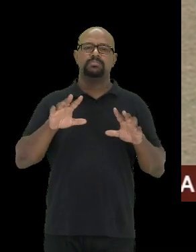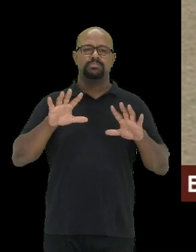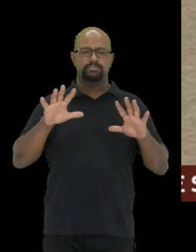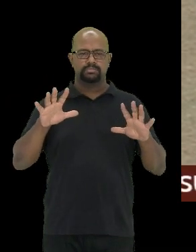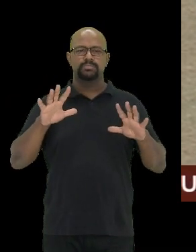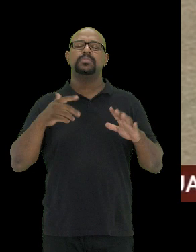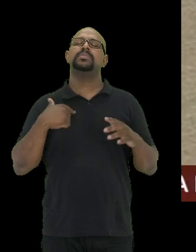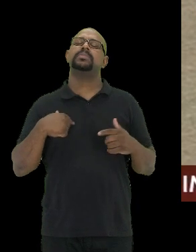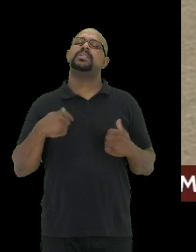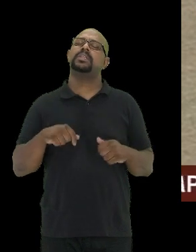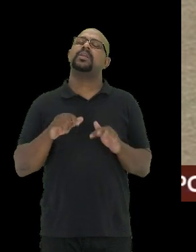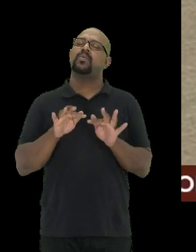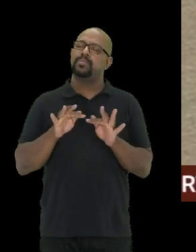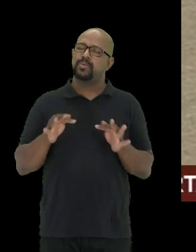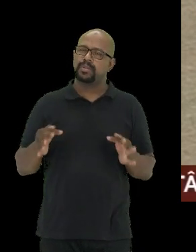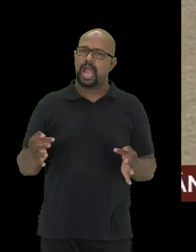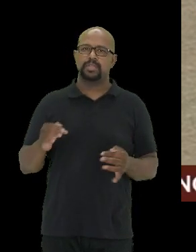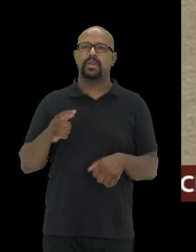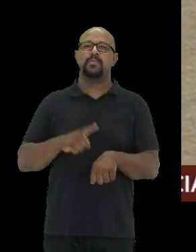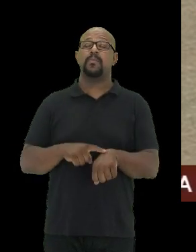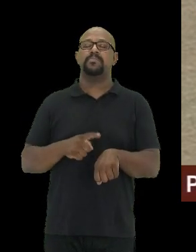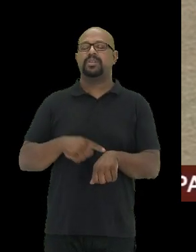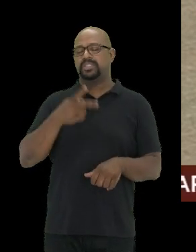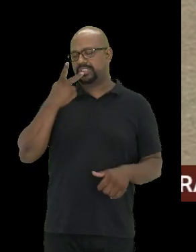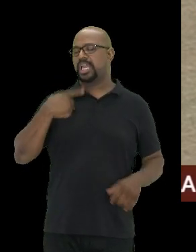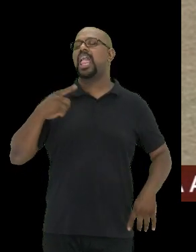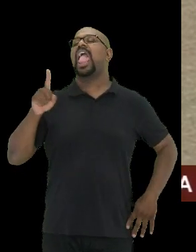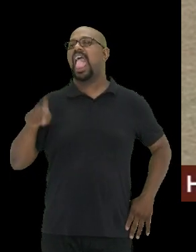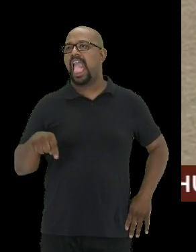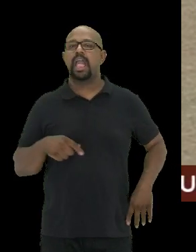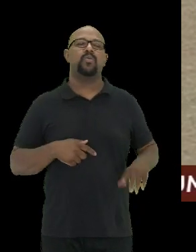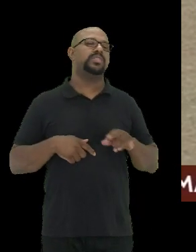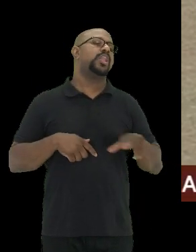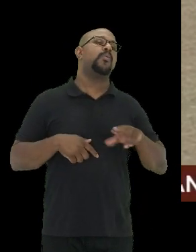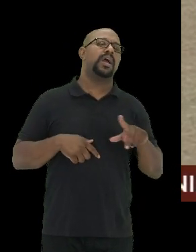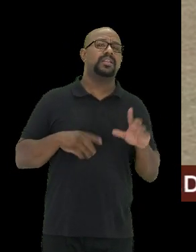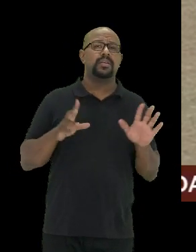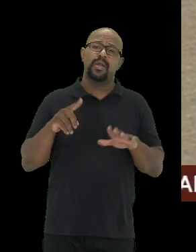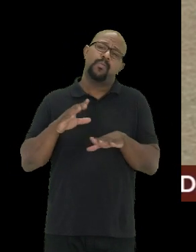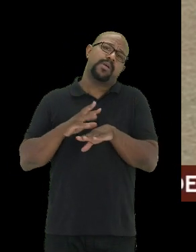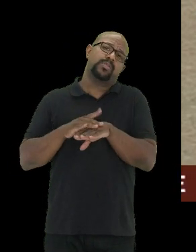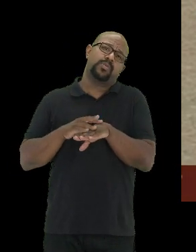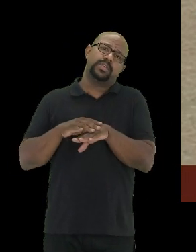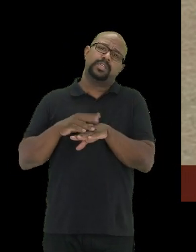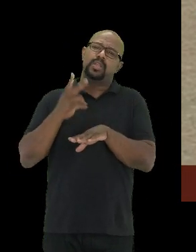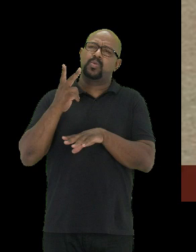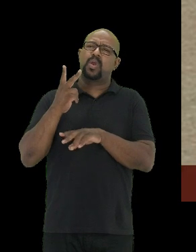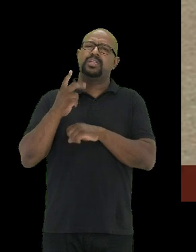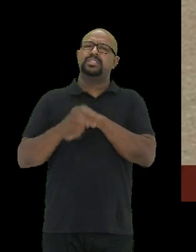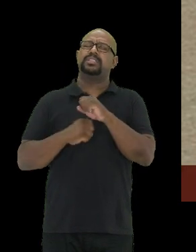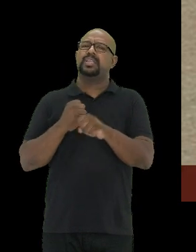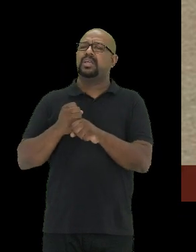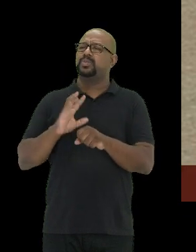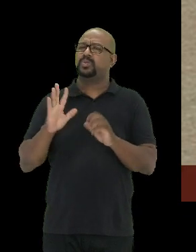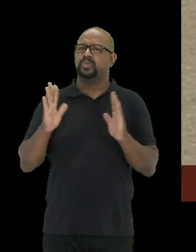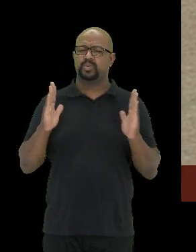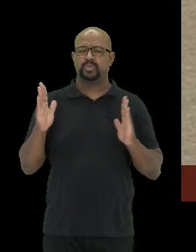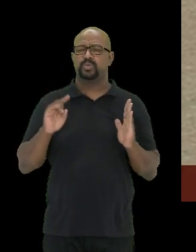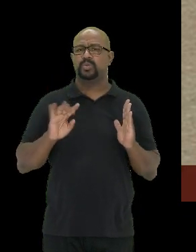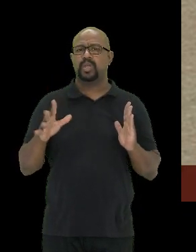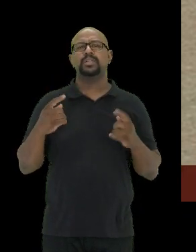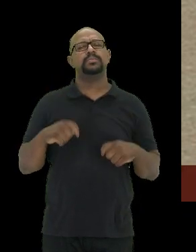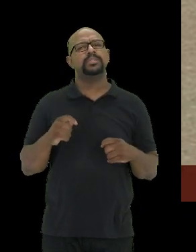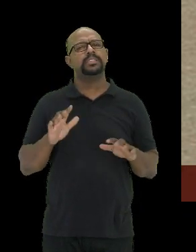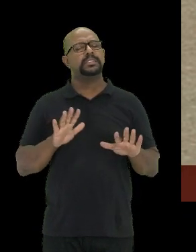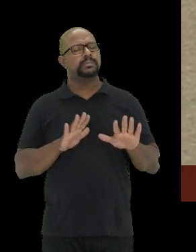ter humildade. Não é momento para dizer que é ou que não é. É uma doença que tem dois anos ainda, né, Mariângela? Então, a gente tem